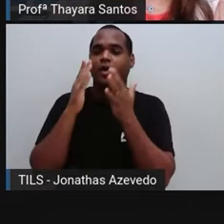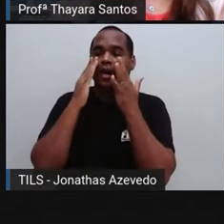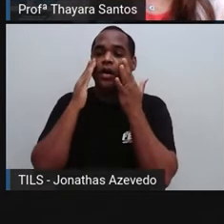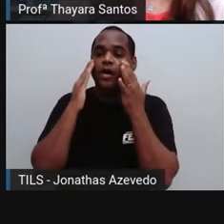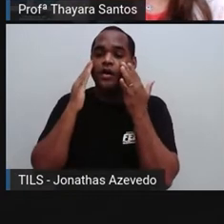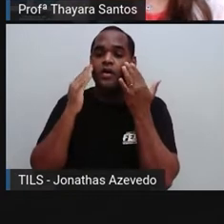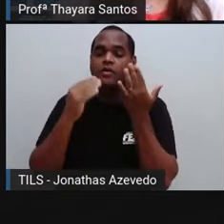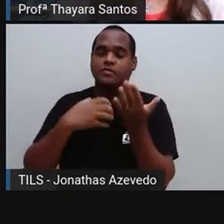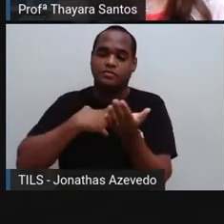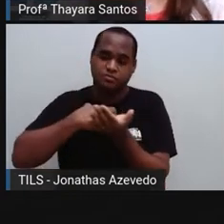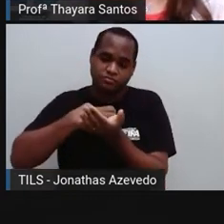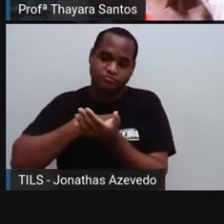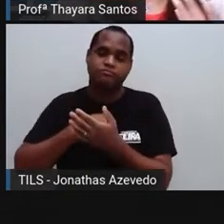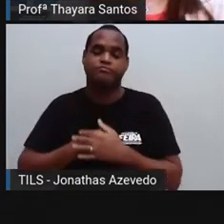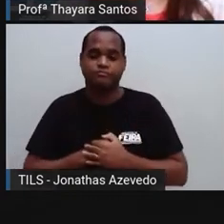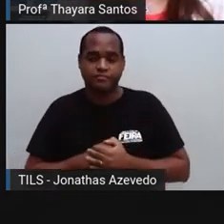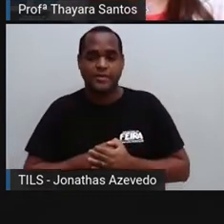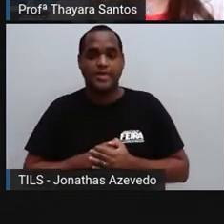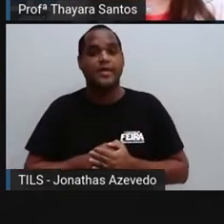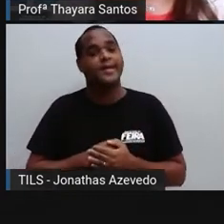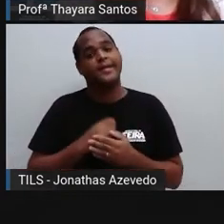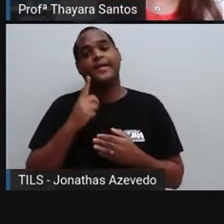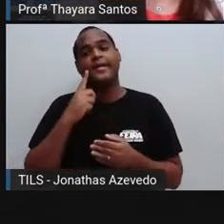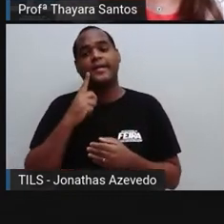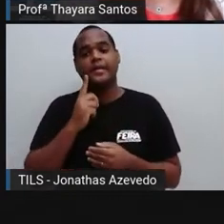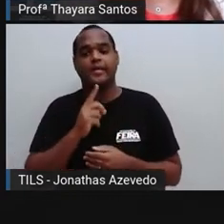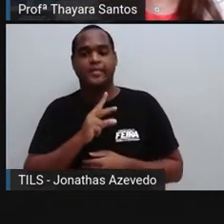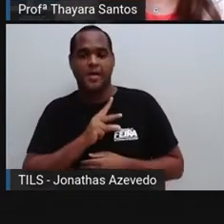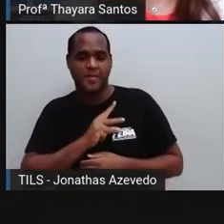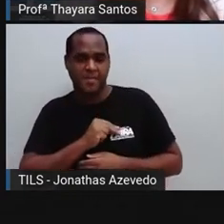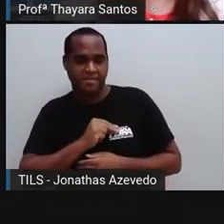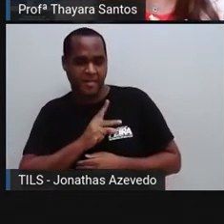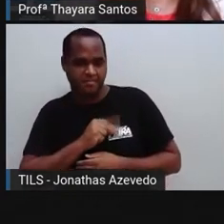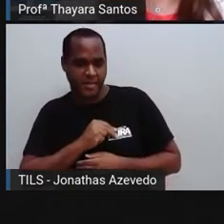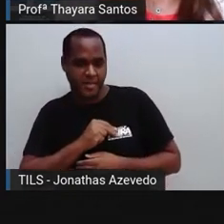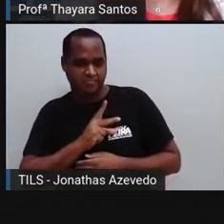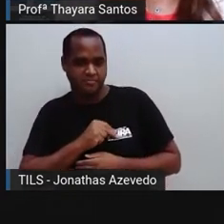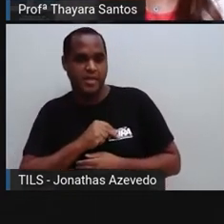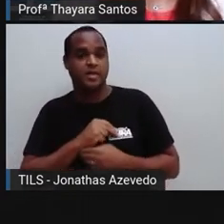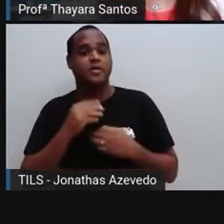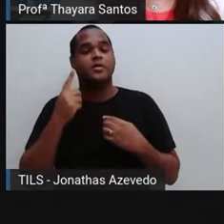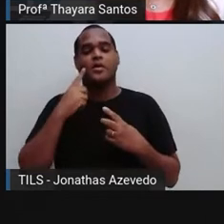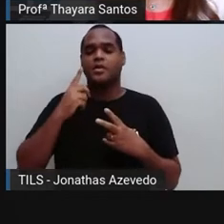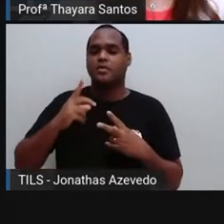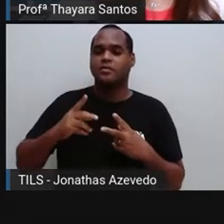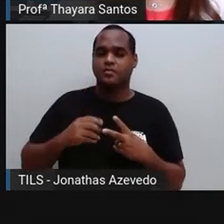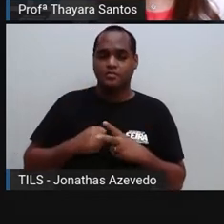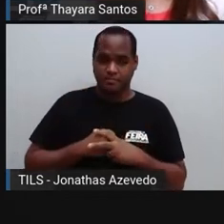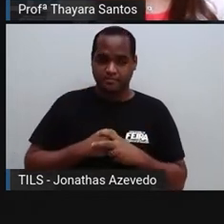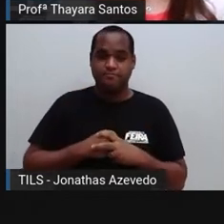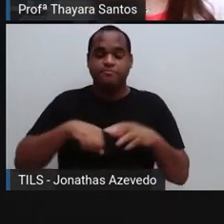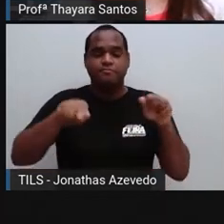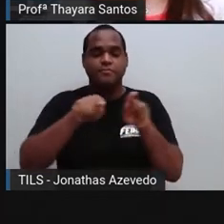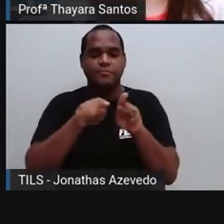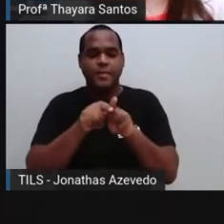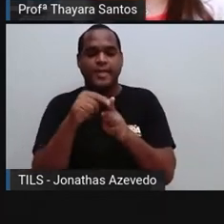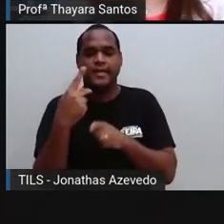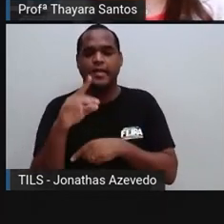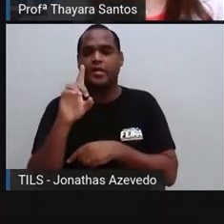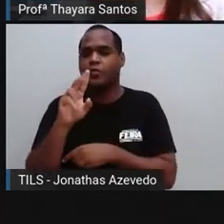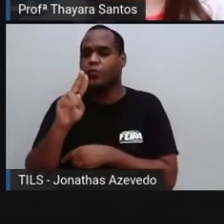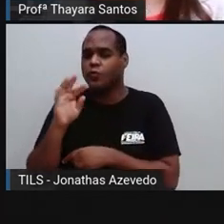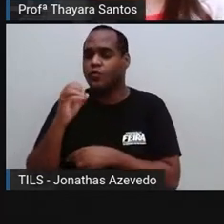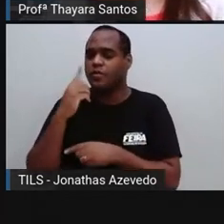sente isso. A glândula mamária, também um exemplo de glândula exócrina, ela tem esse duto e